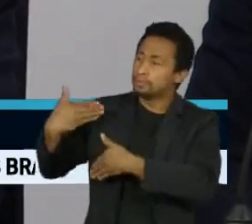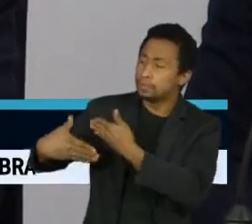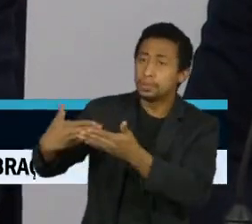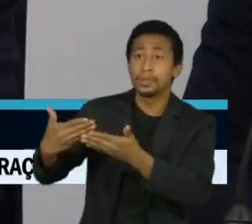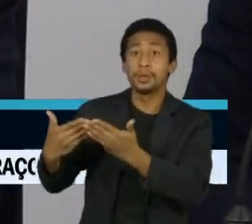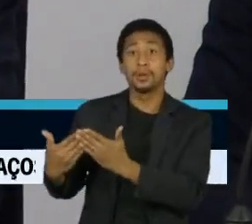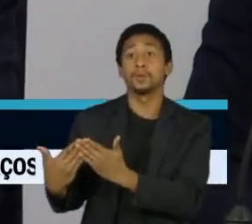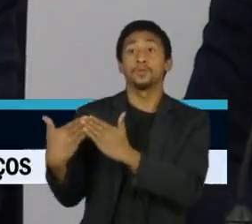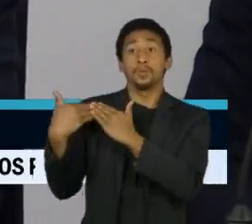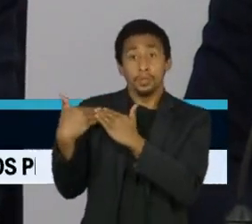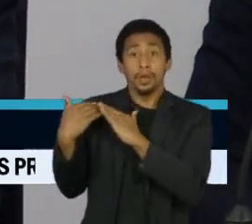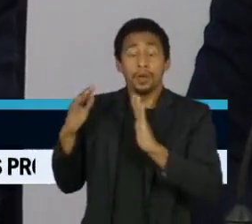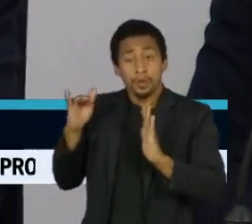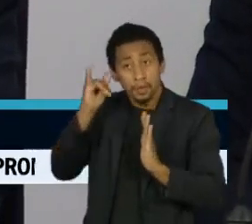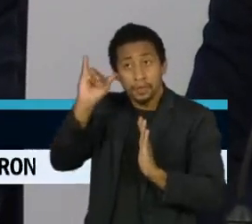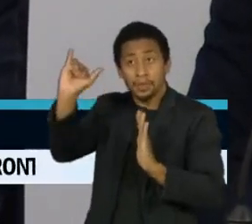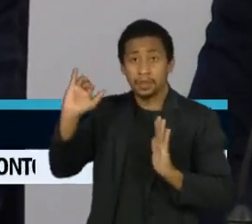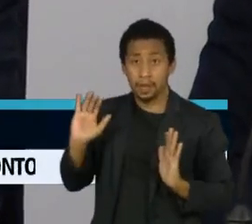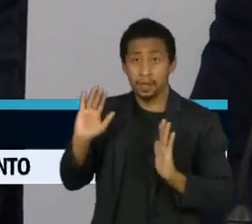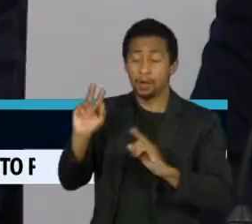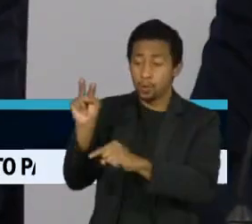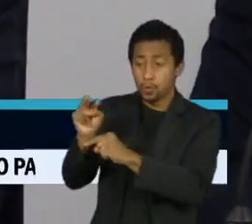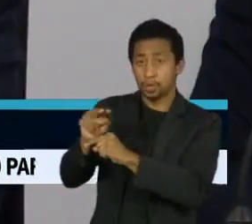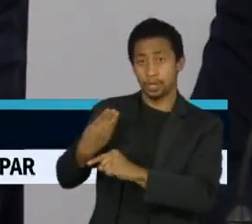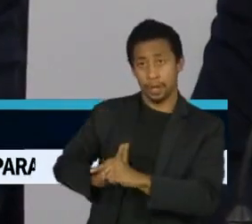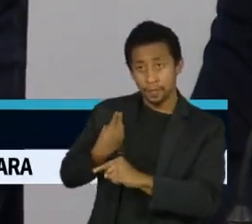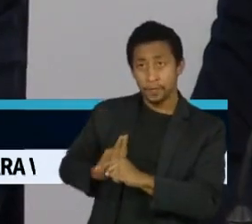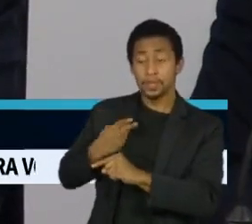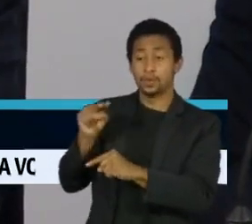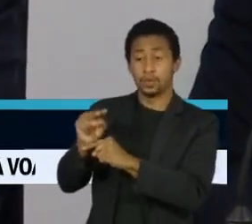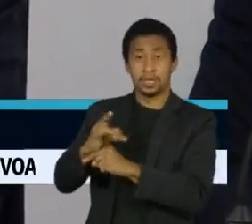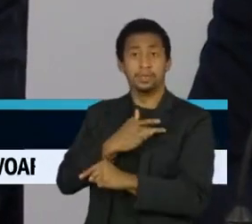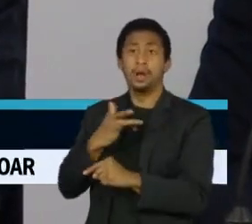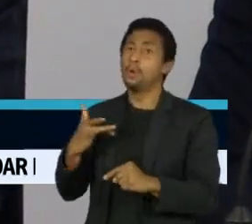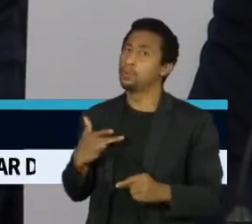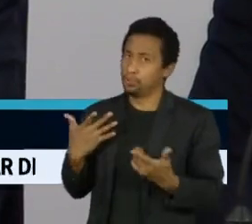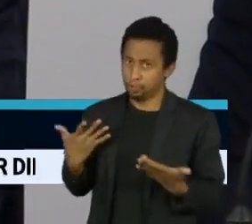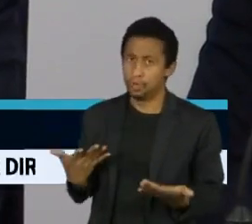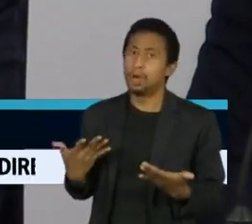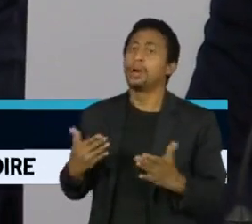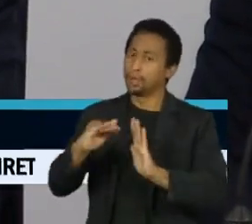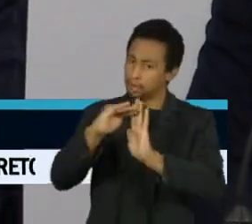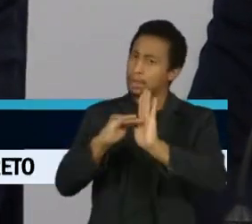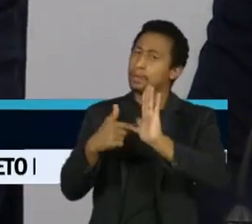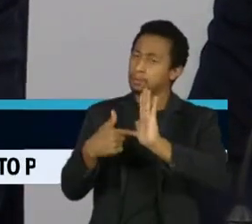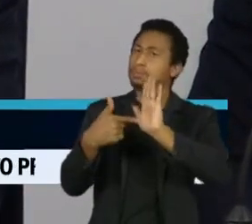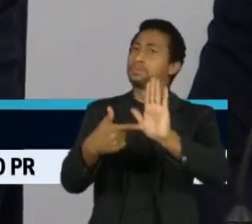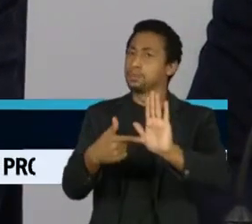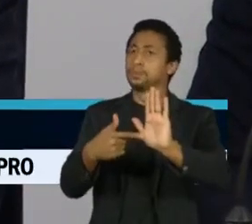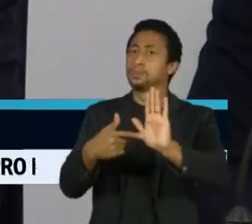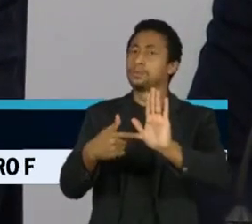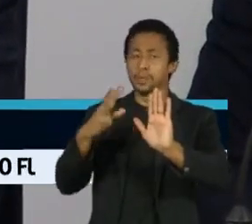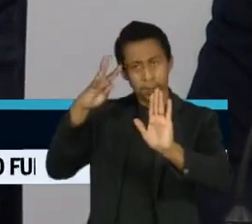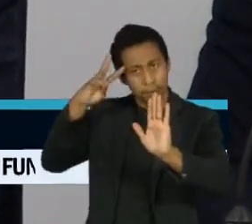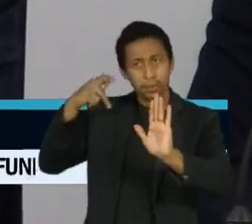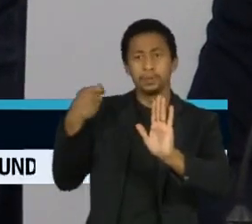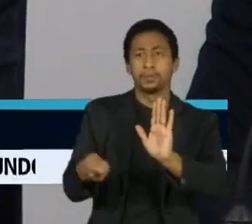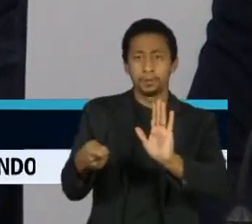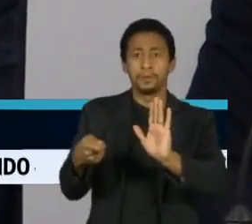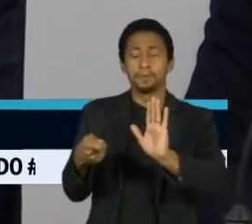princípio da precaução. Em matéria de vida e saúde, a gente adota a medida mais